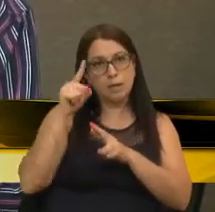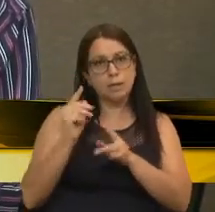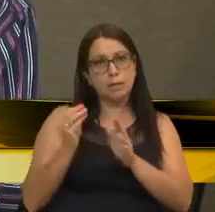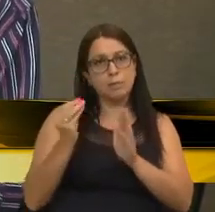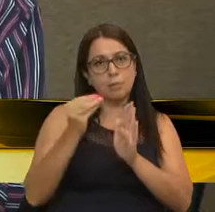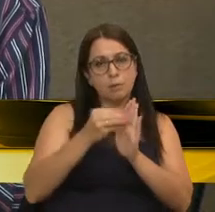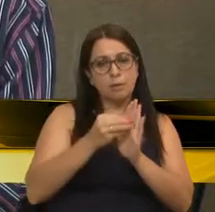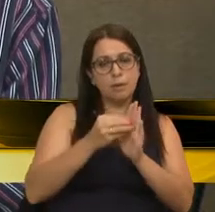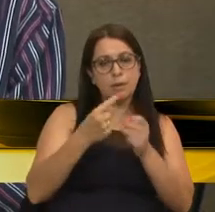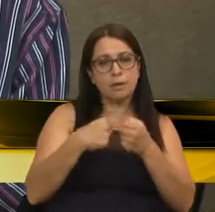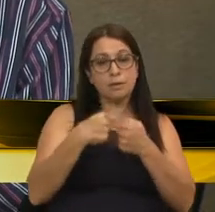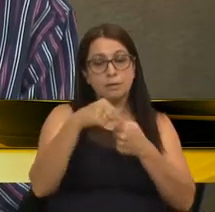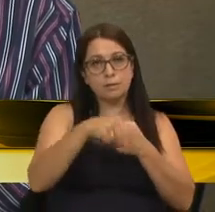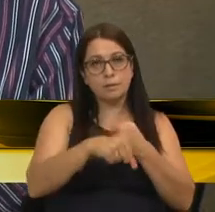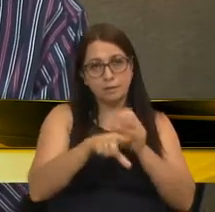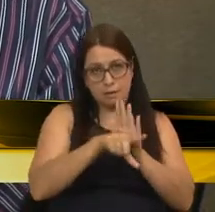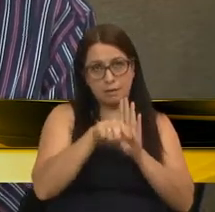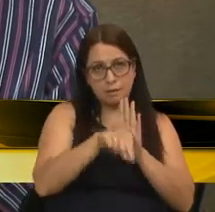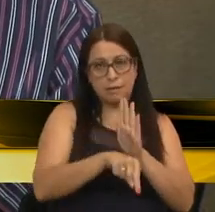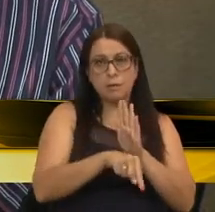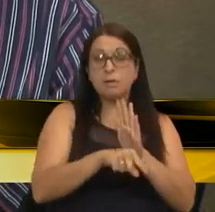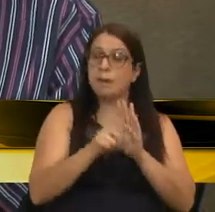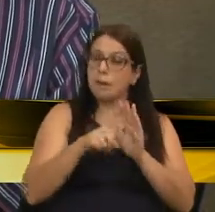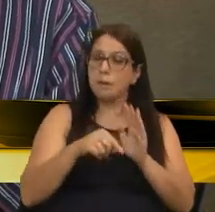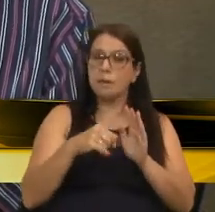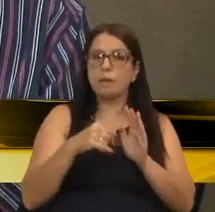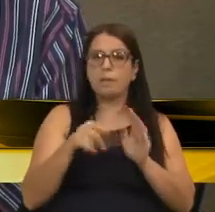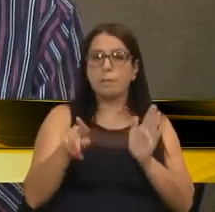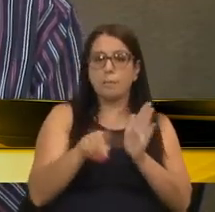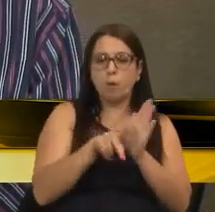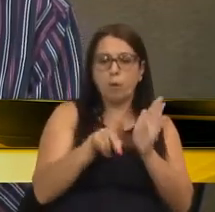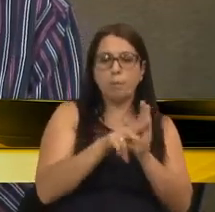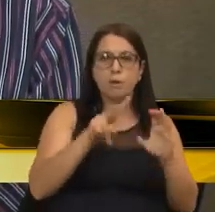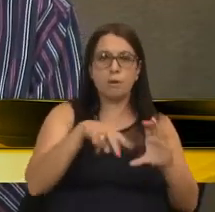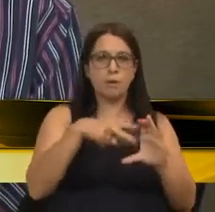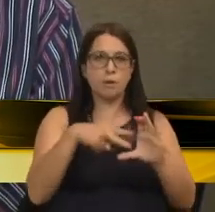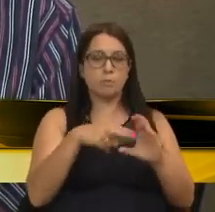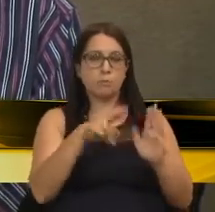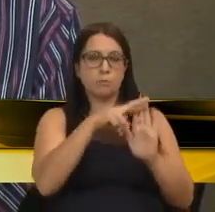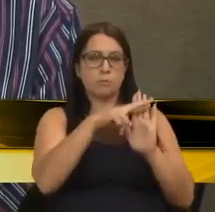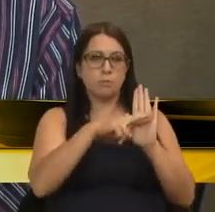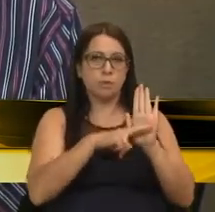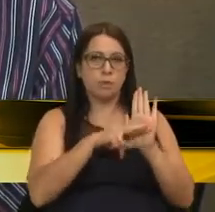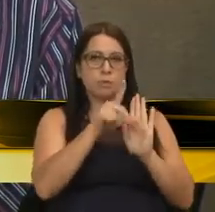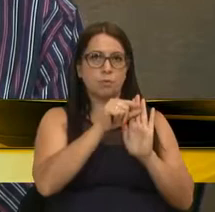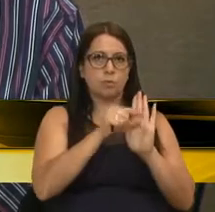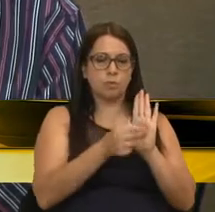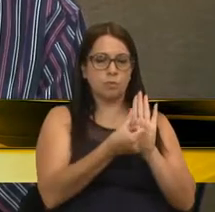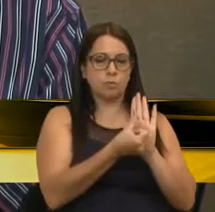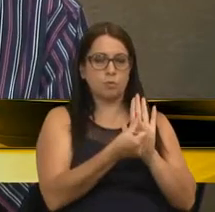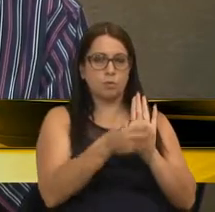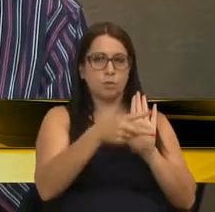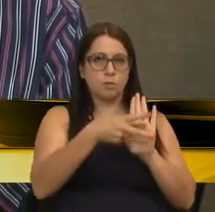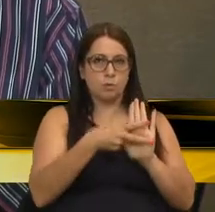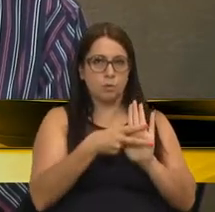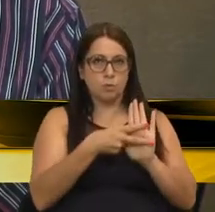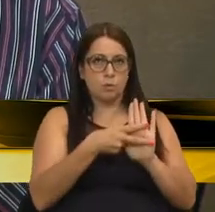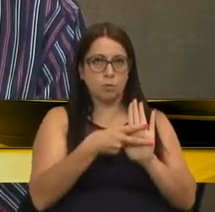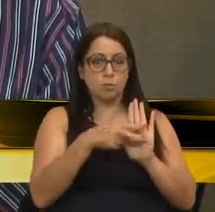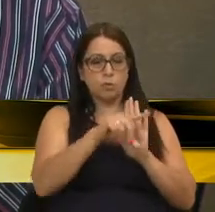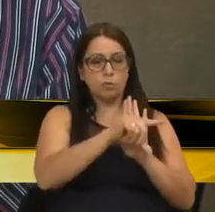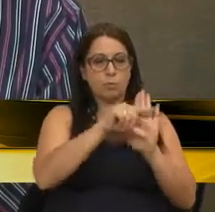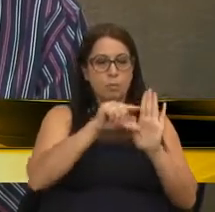a lei orgânica, é privativa da Câmara Municipal, como regra o artigo 62, no seu